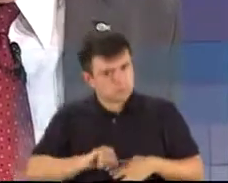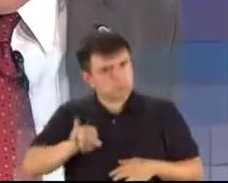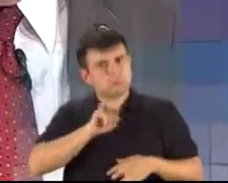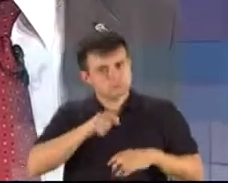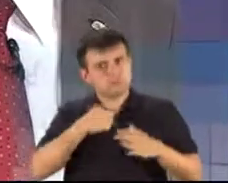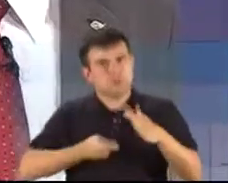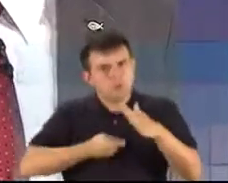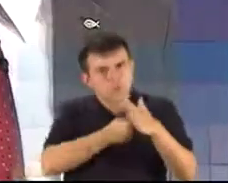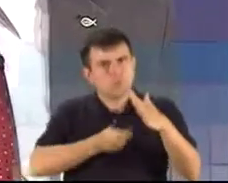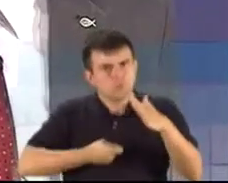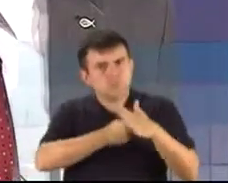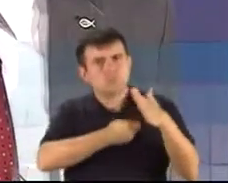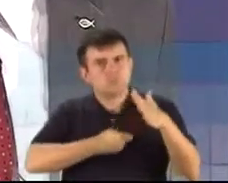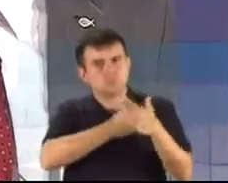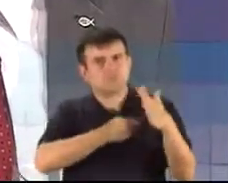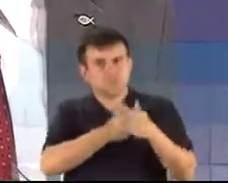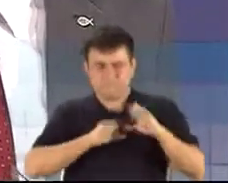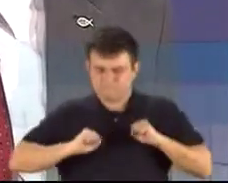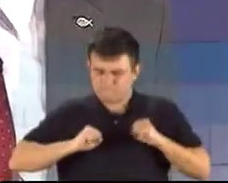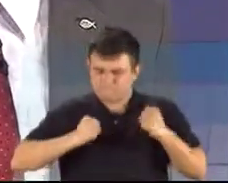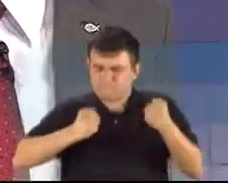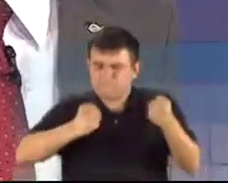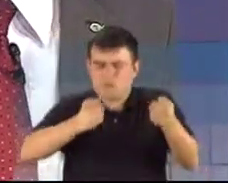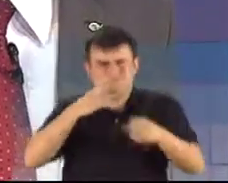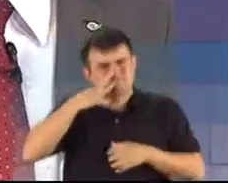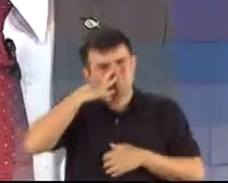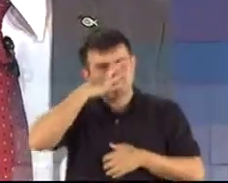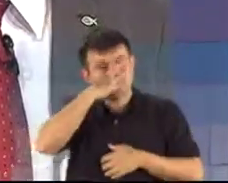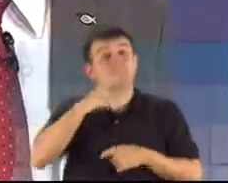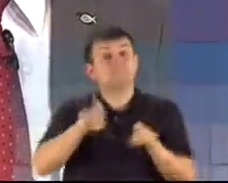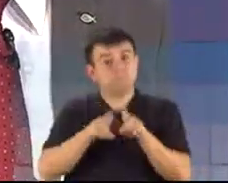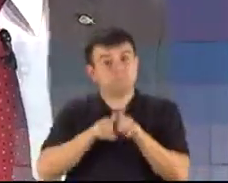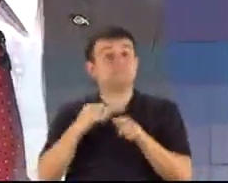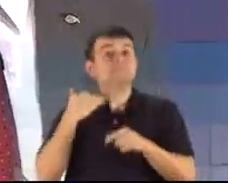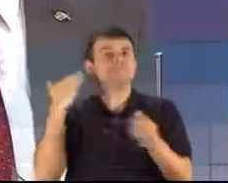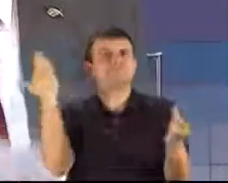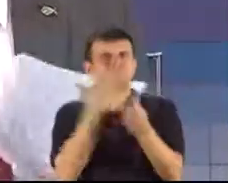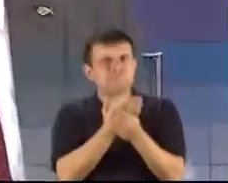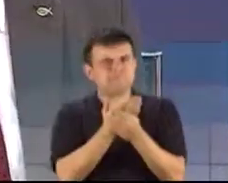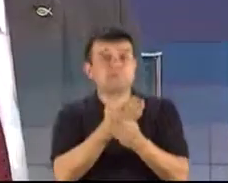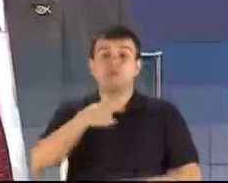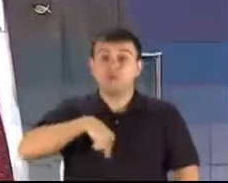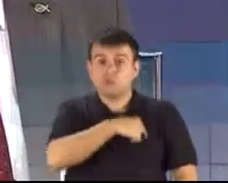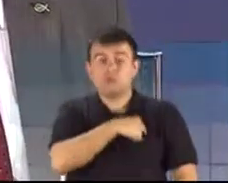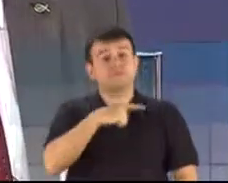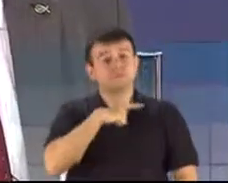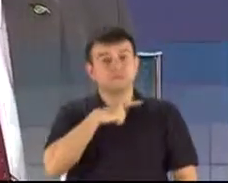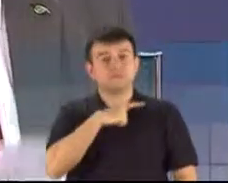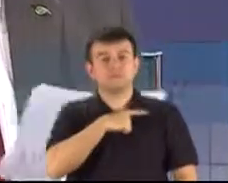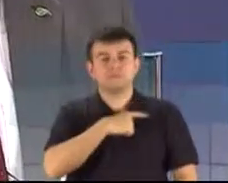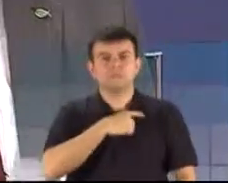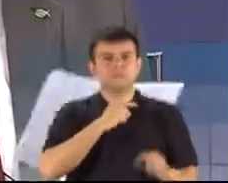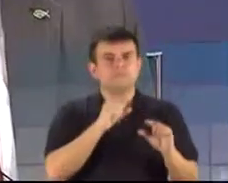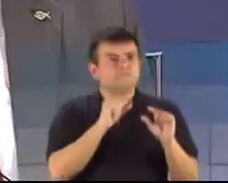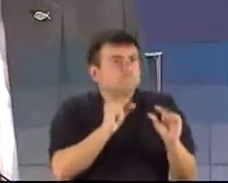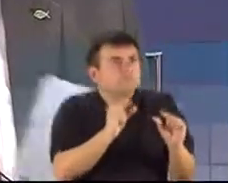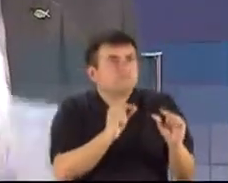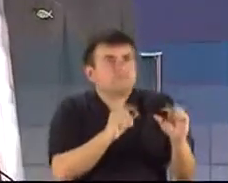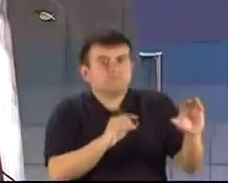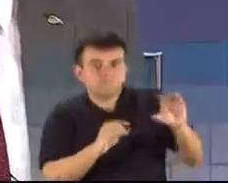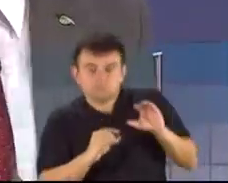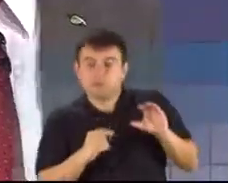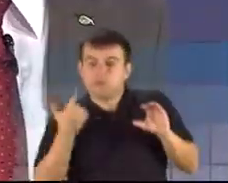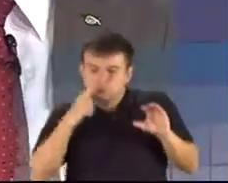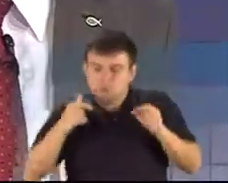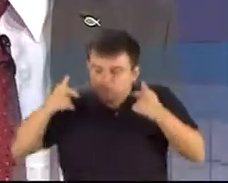realmente com todas as forças, inclusive judicialmente, para que a gente tenha um mínimo de recursos para fazer investimentos,